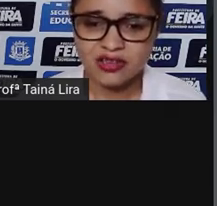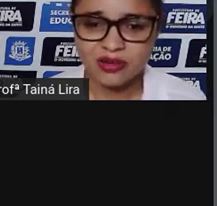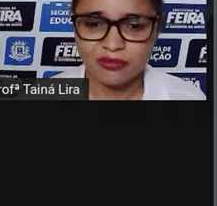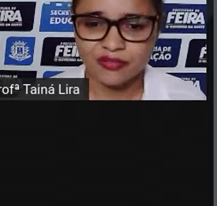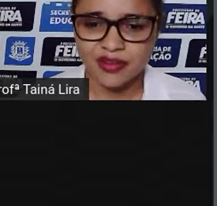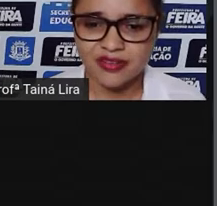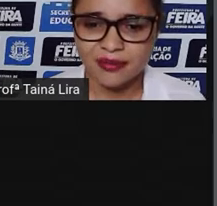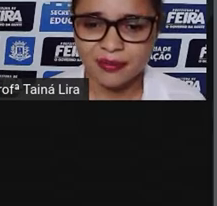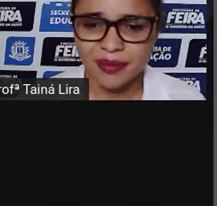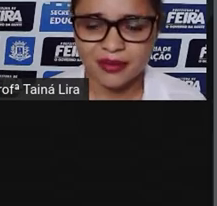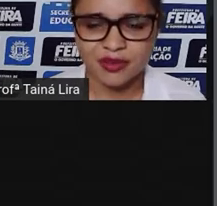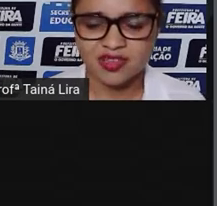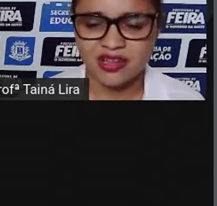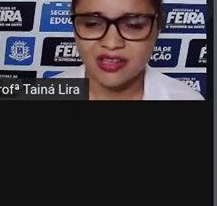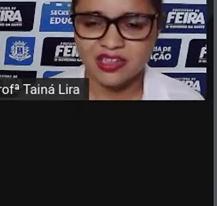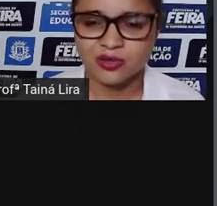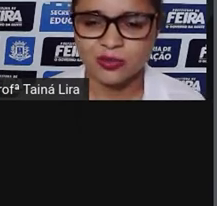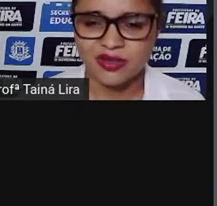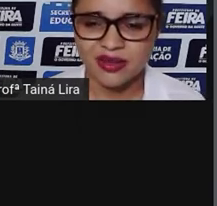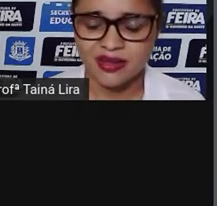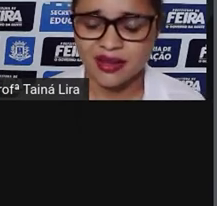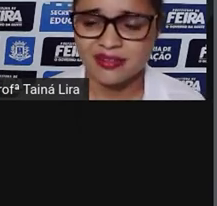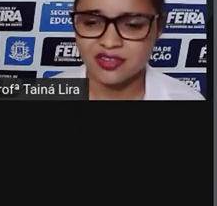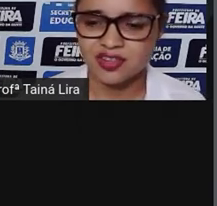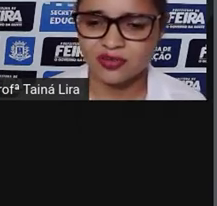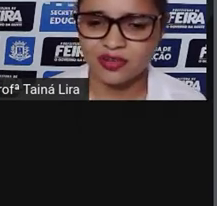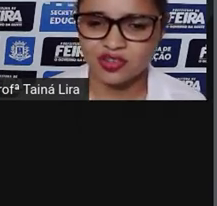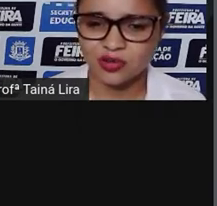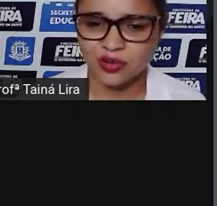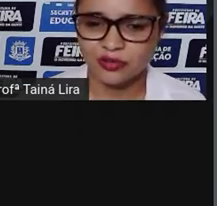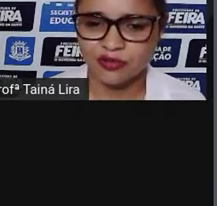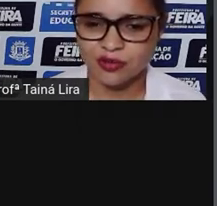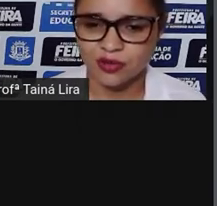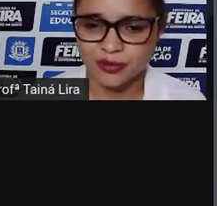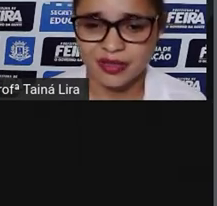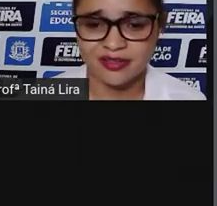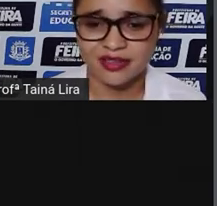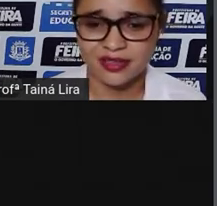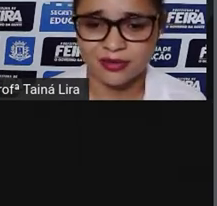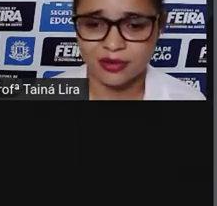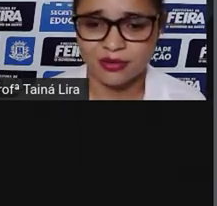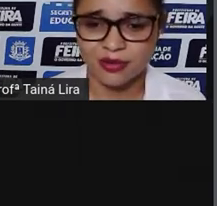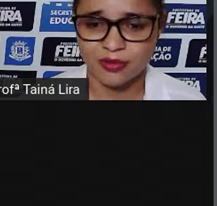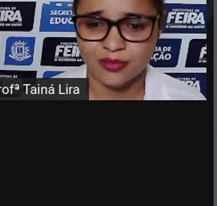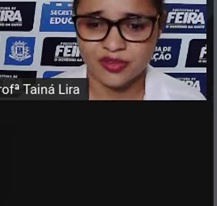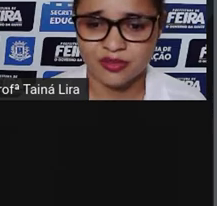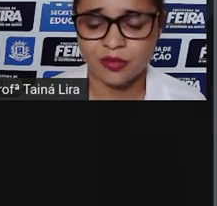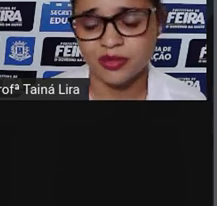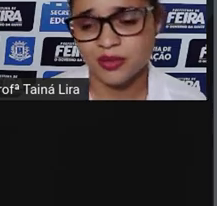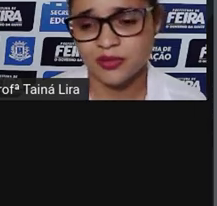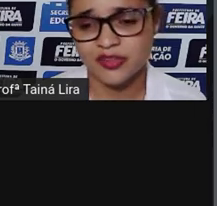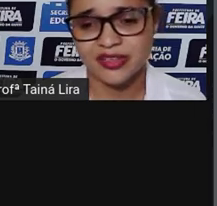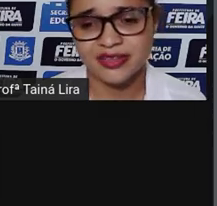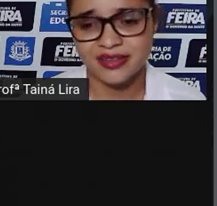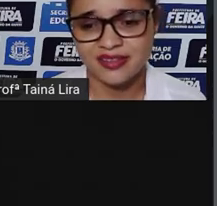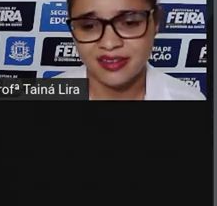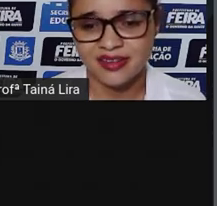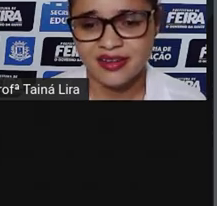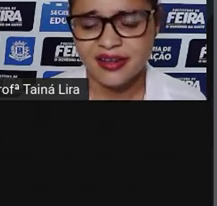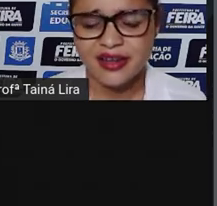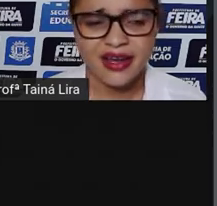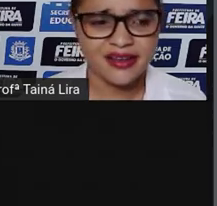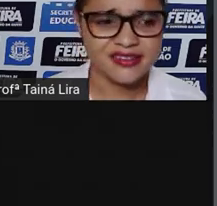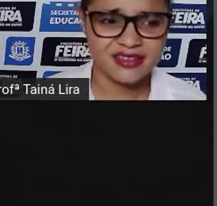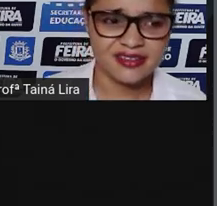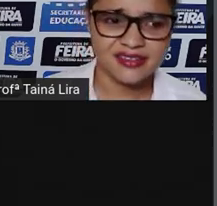Deixando a conversa para mais tarde, a turma assistiu a história do folclore brasileiro com muita música e dança.